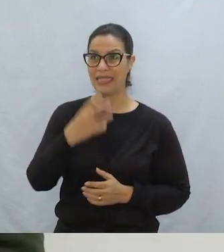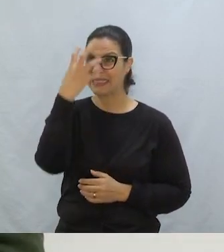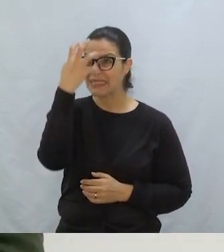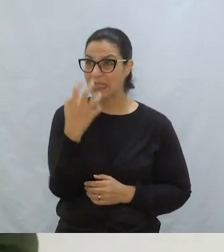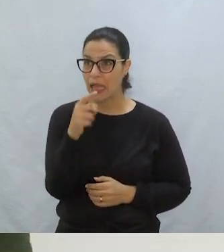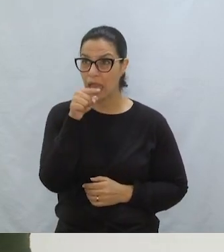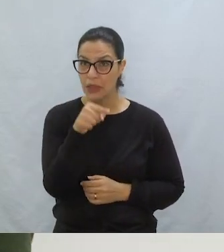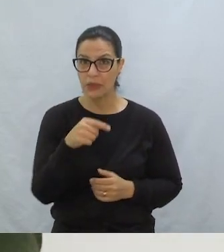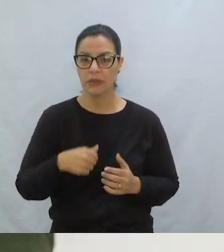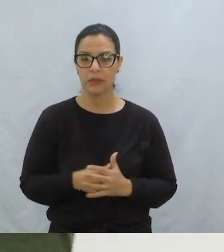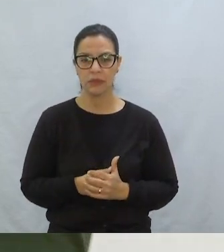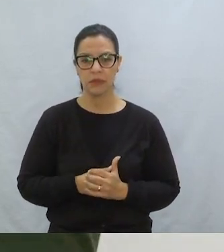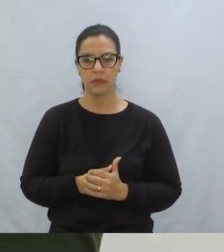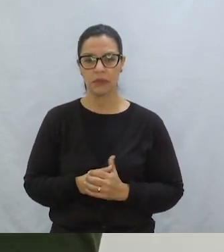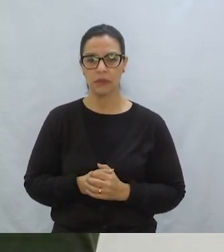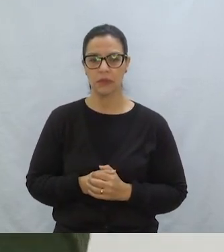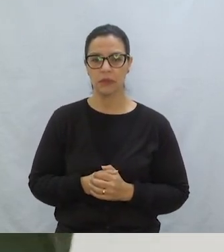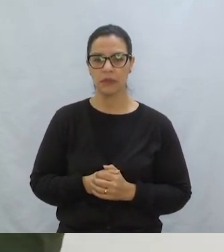É sério?